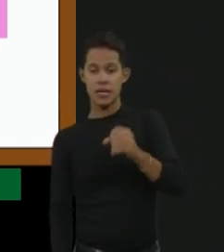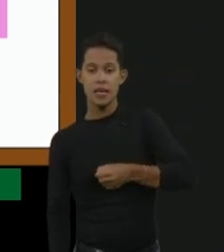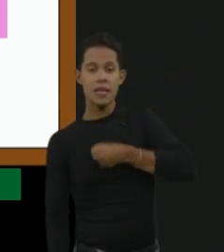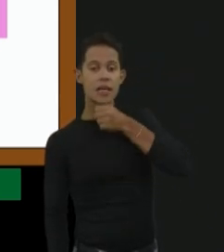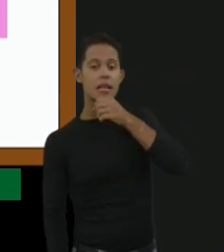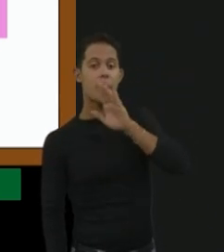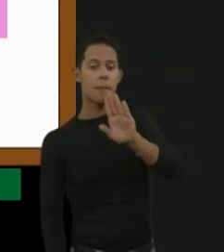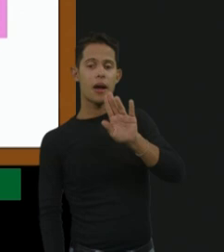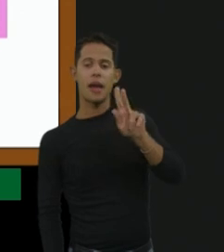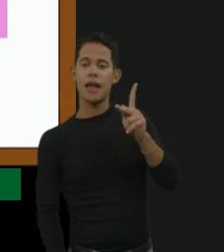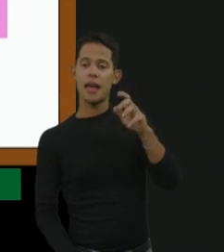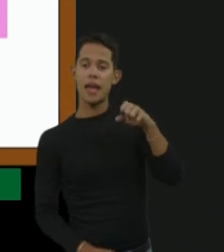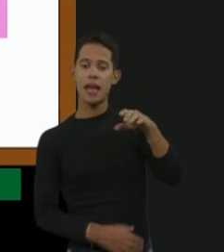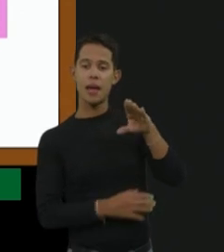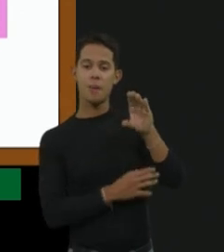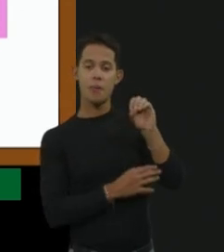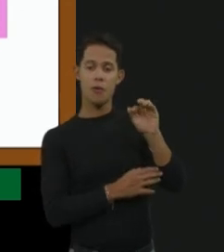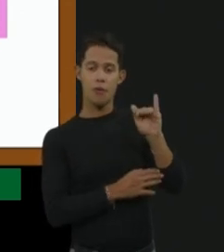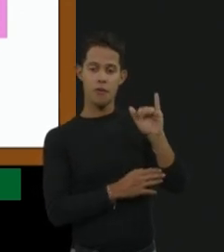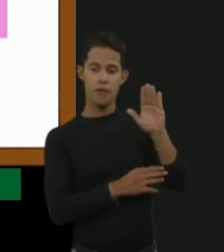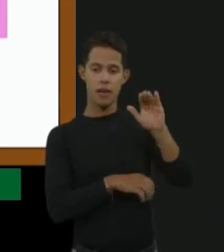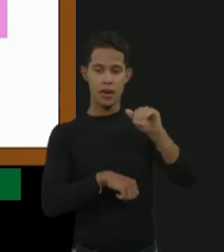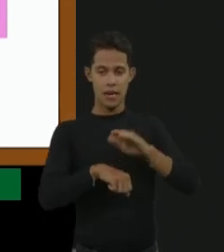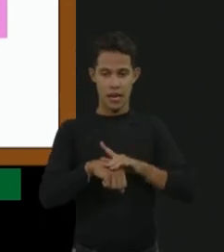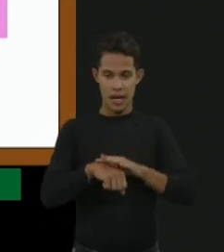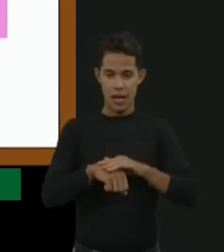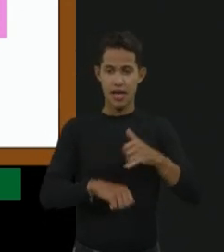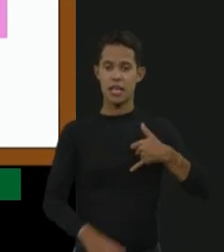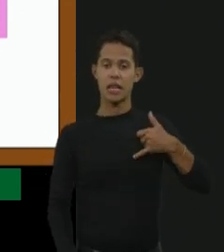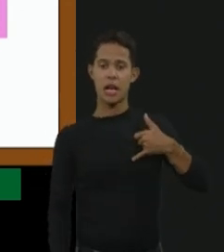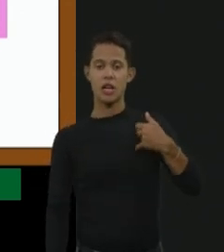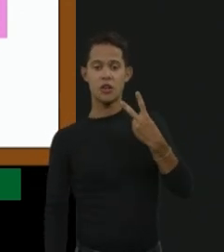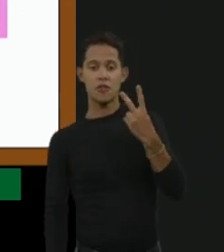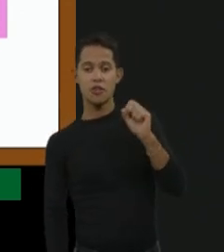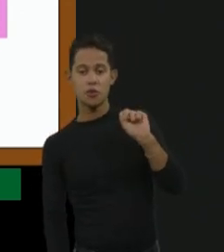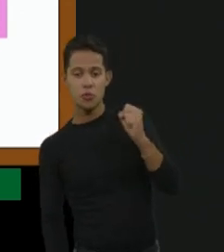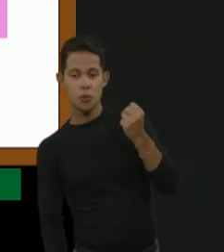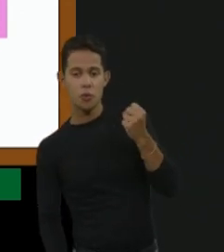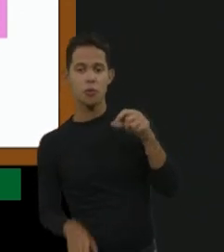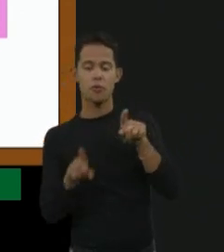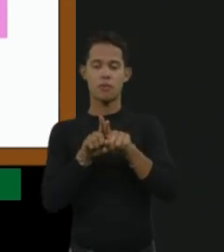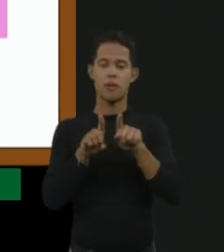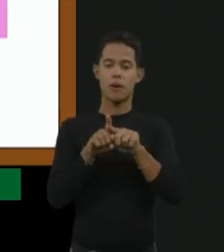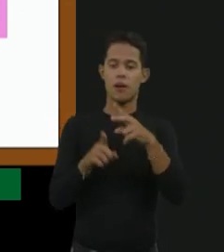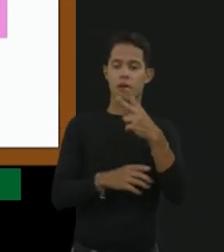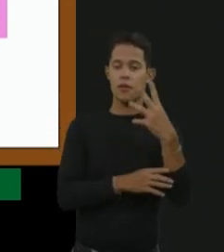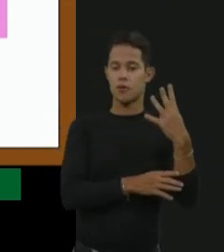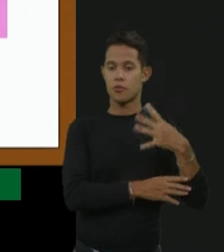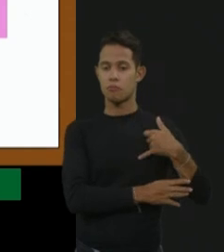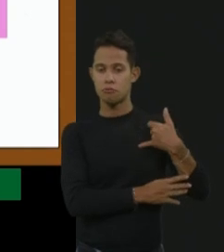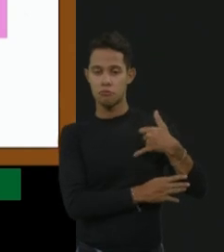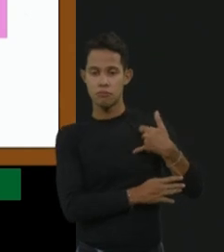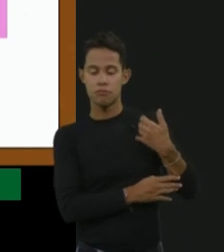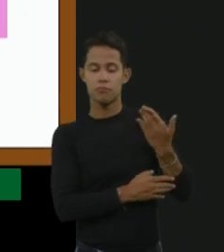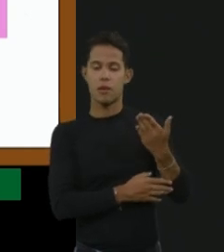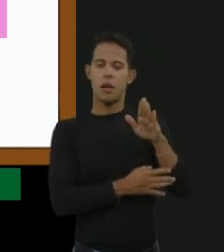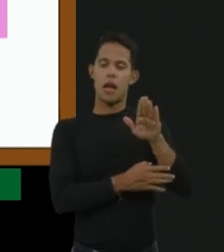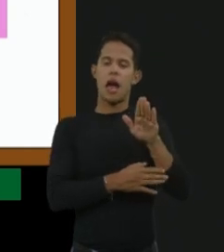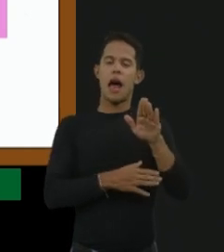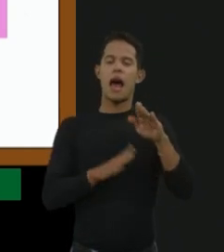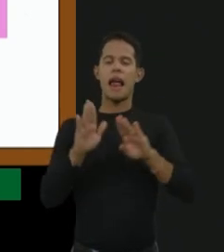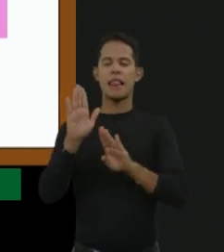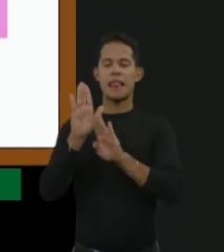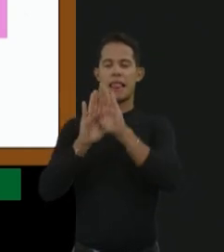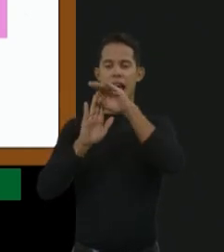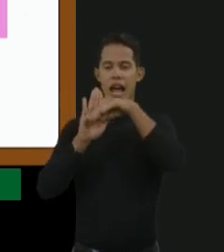28, 24 anos. Então, têm, apesar de, atualmente, com a profilaxia não ter uma mortalidade grande, mas